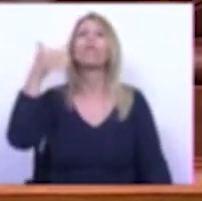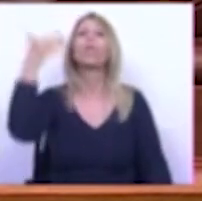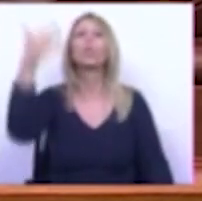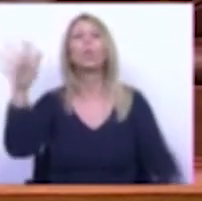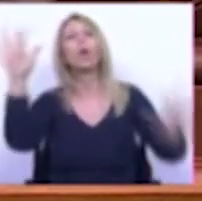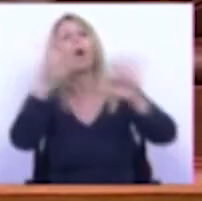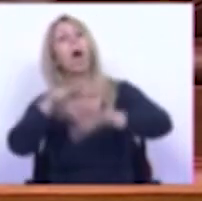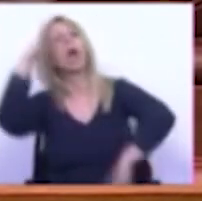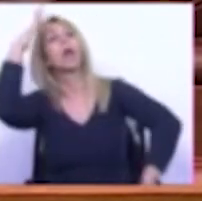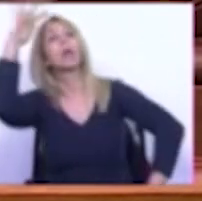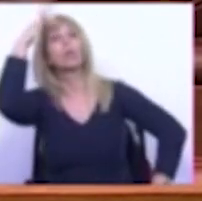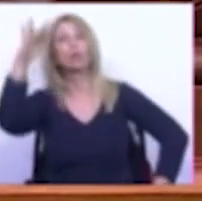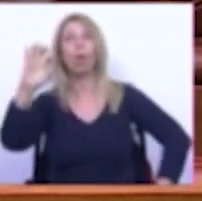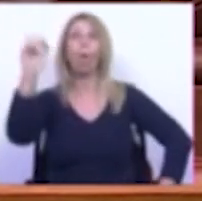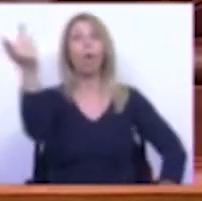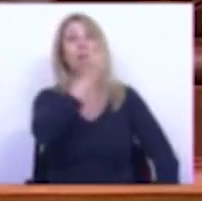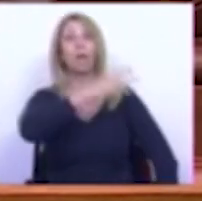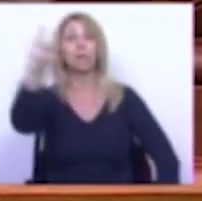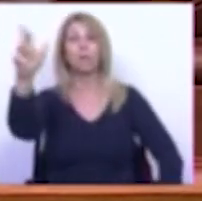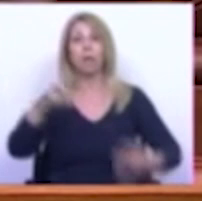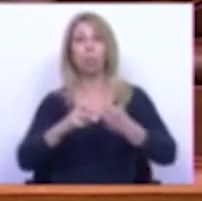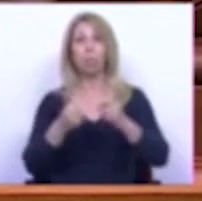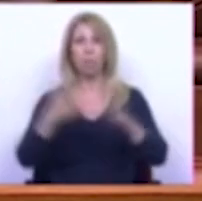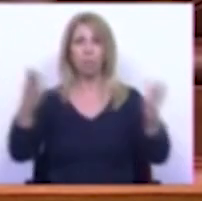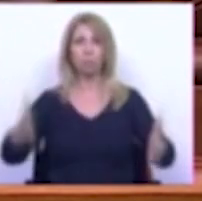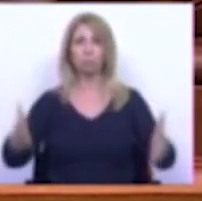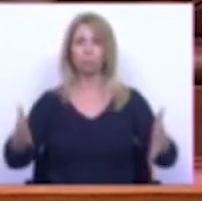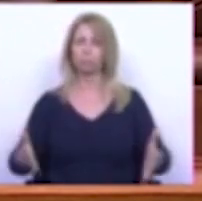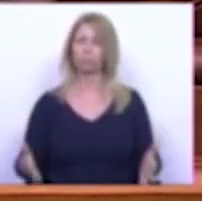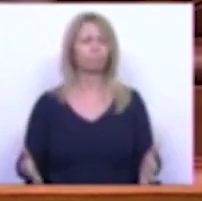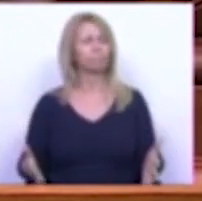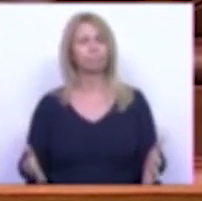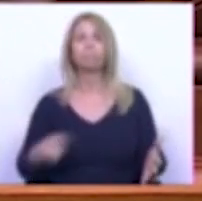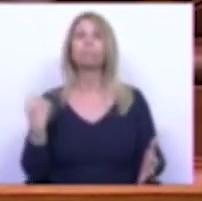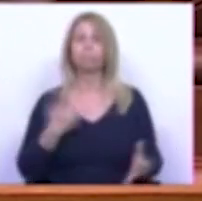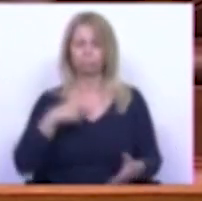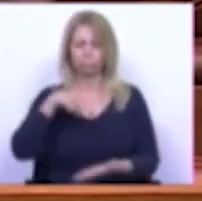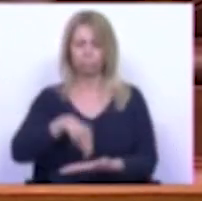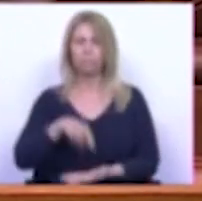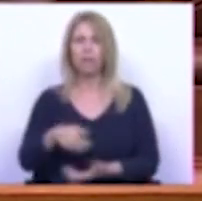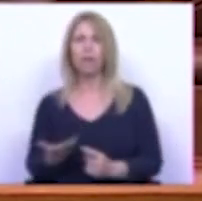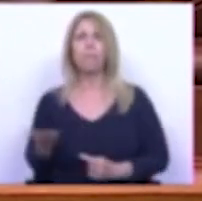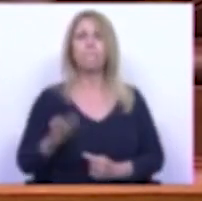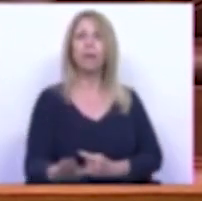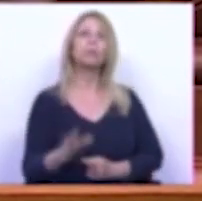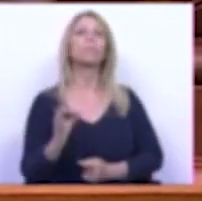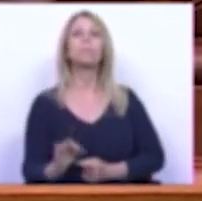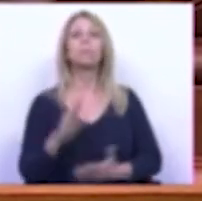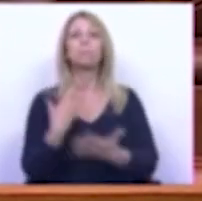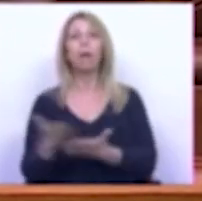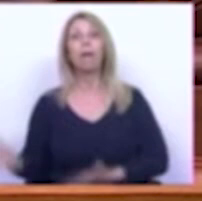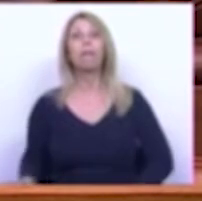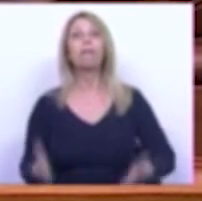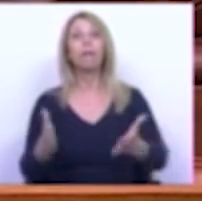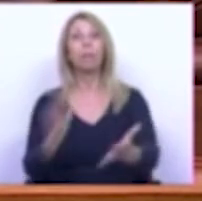deixar eternizar problemas necessários cá estaríamos para dar todos os passos necessários para manter o rumo que nos trouxe